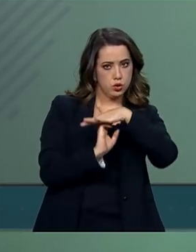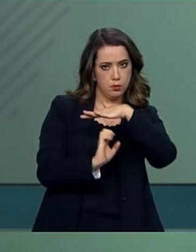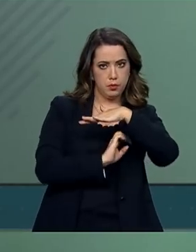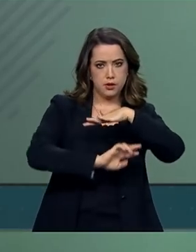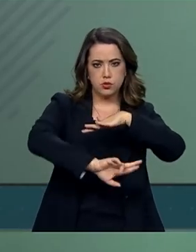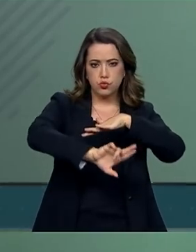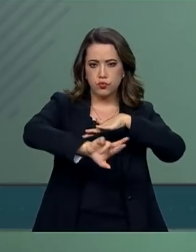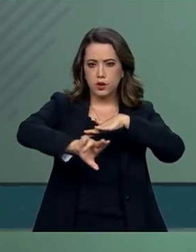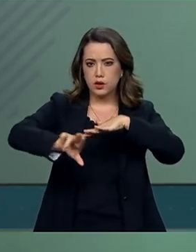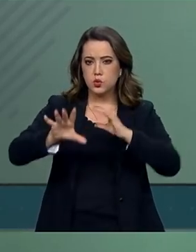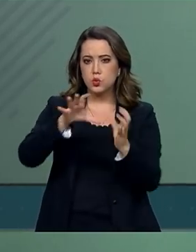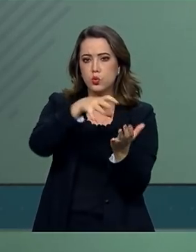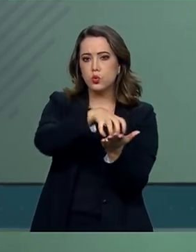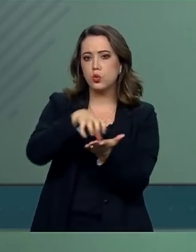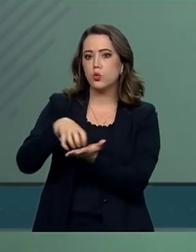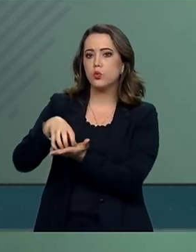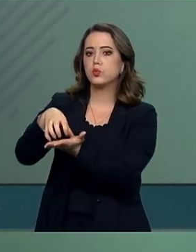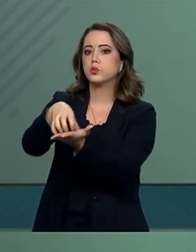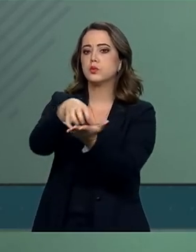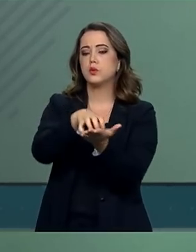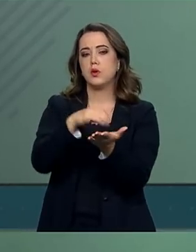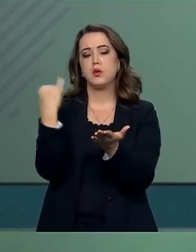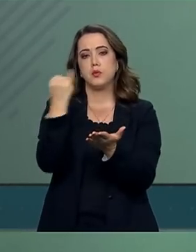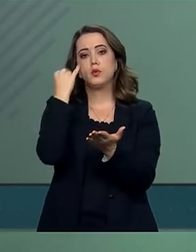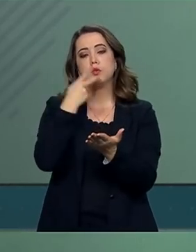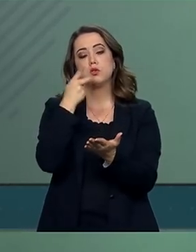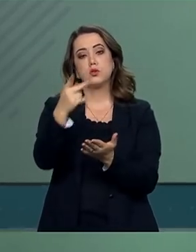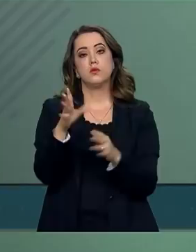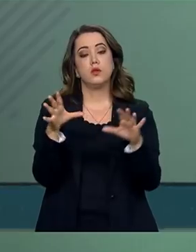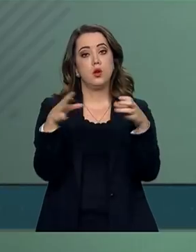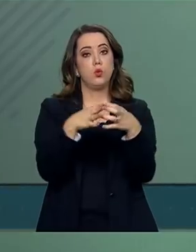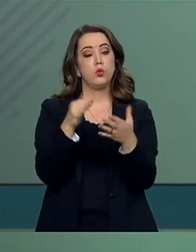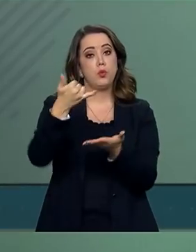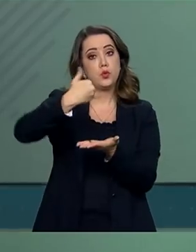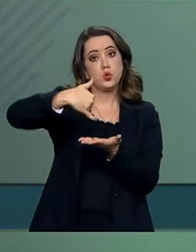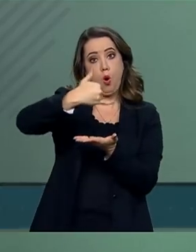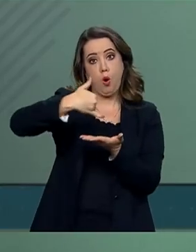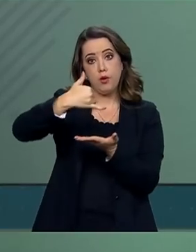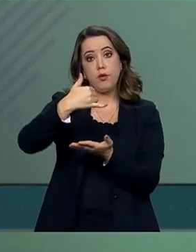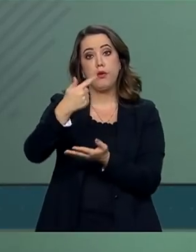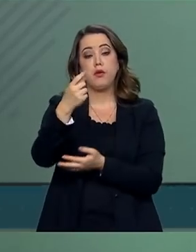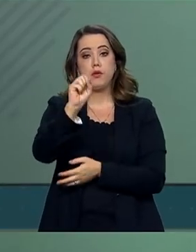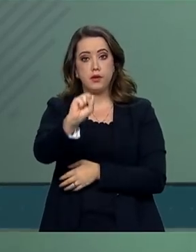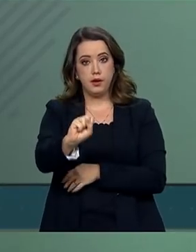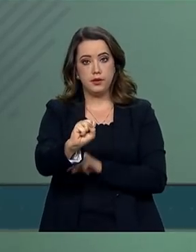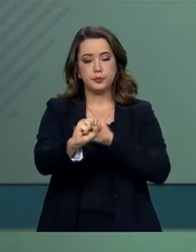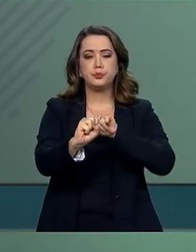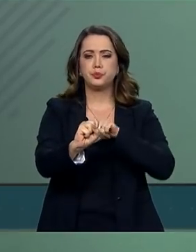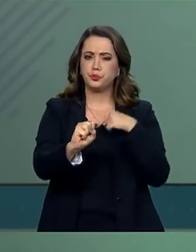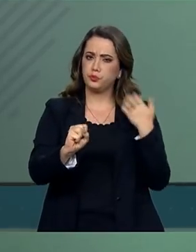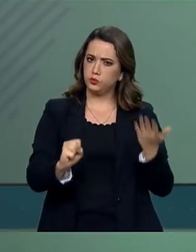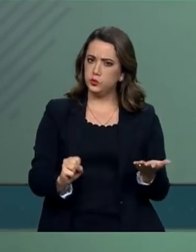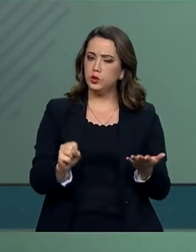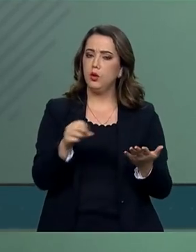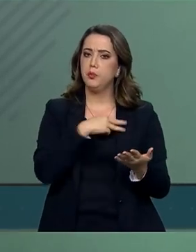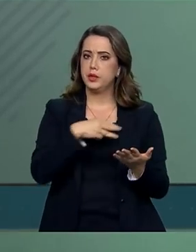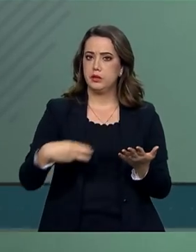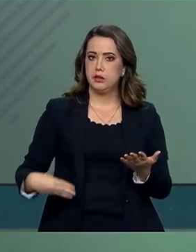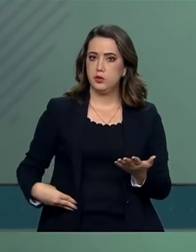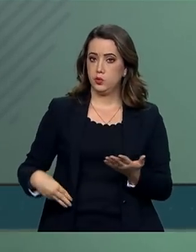com destaque para os setores de óleo e gás. Inclusive, ministro Bento,